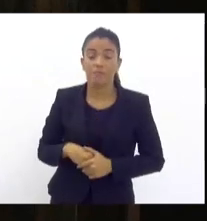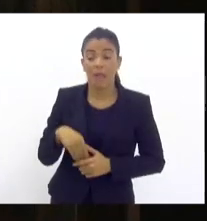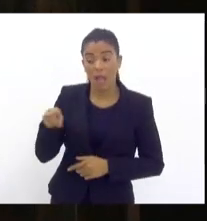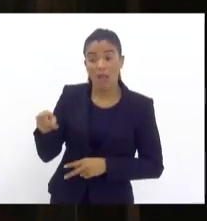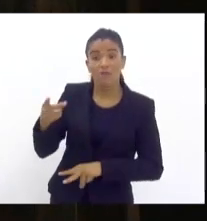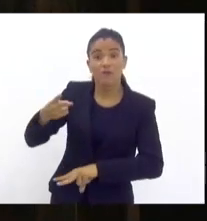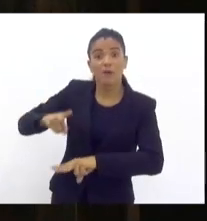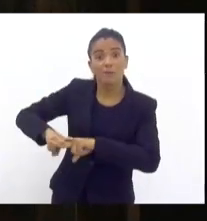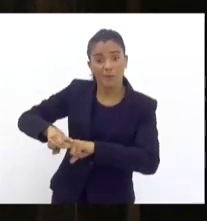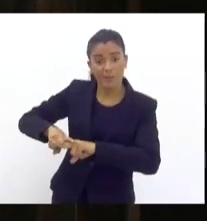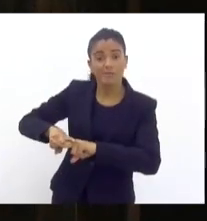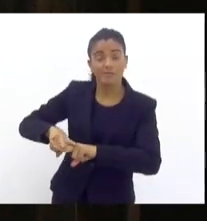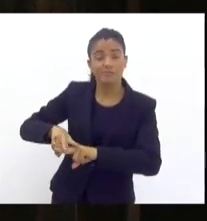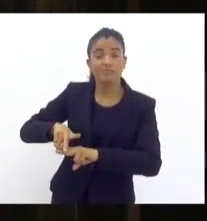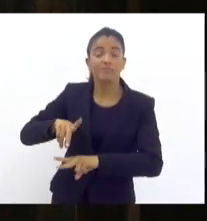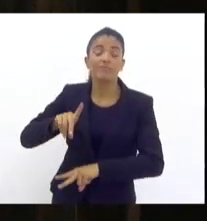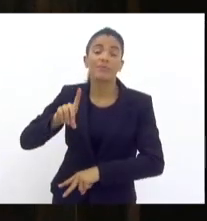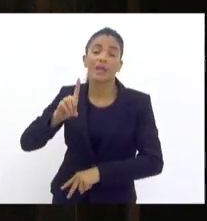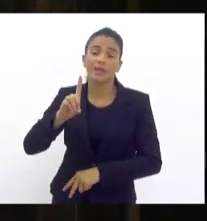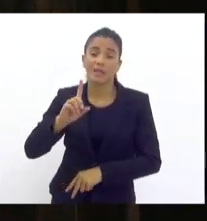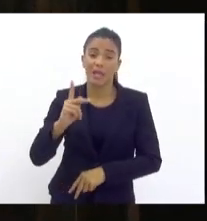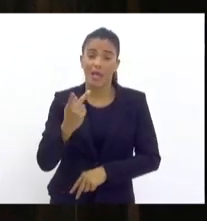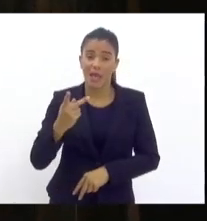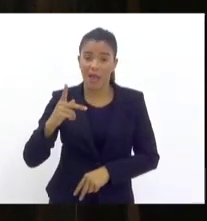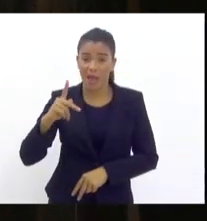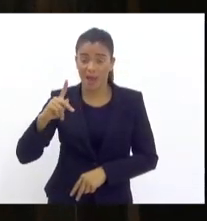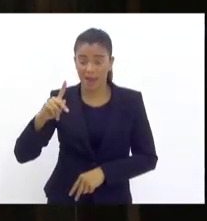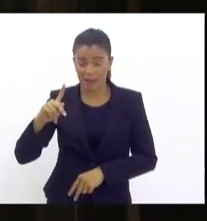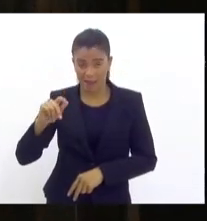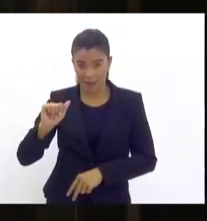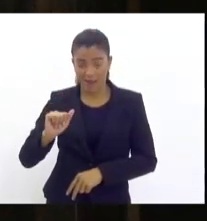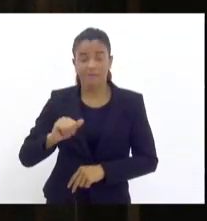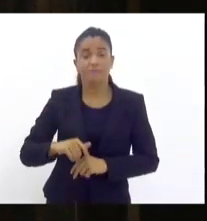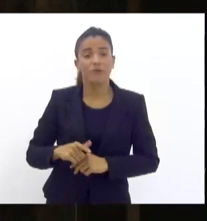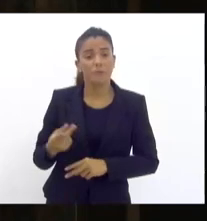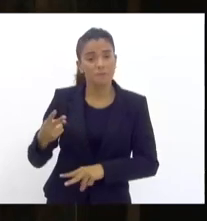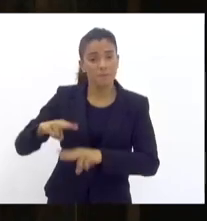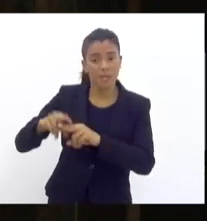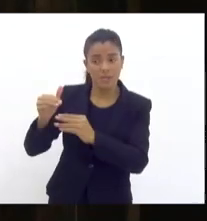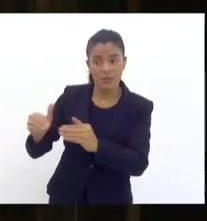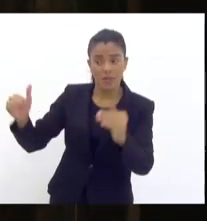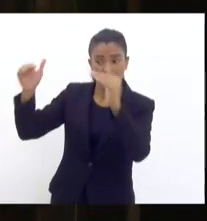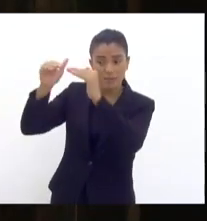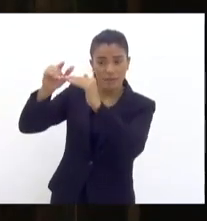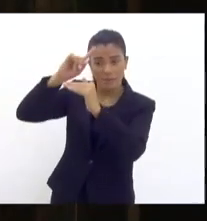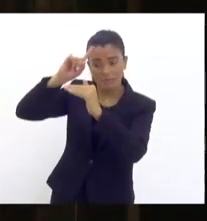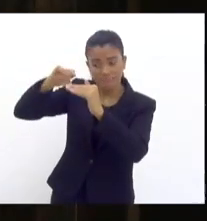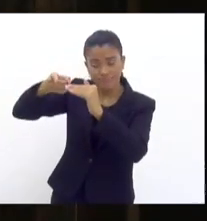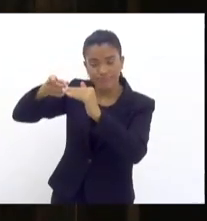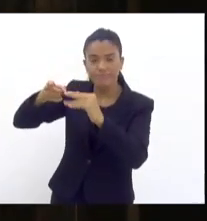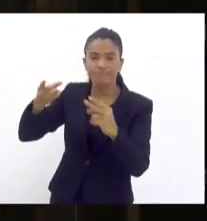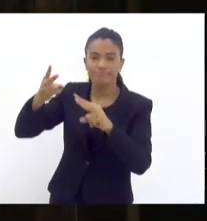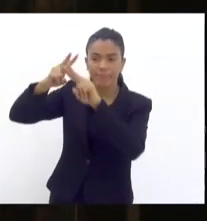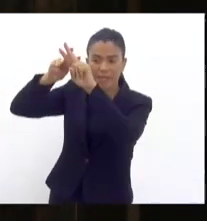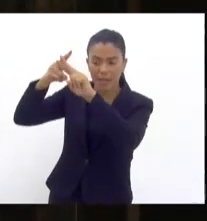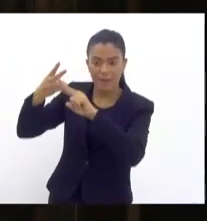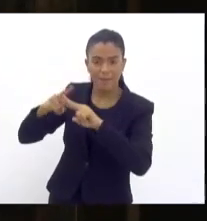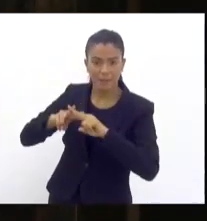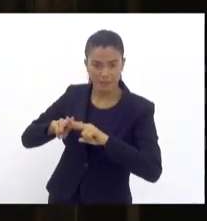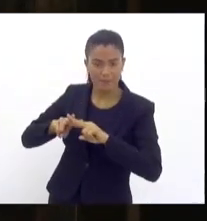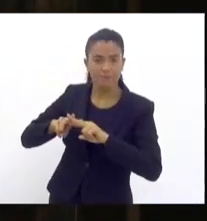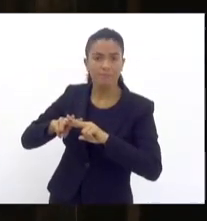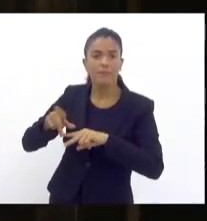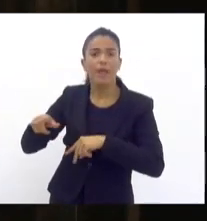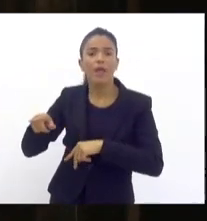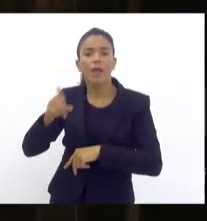preso logo após a ADH prendeu quem estava acima dele que deu a ordem também para poder matar o